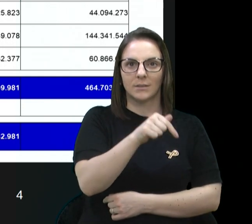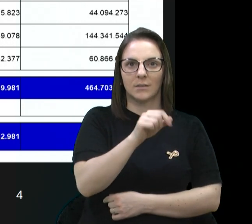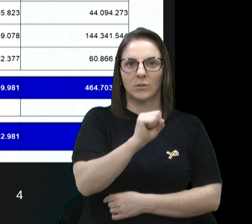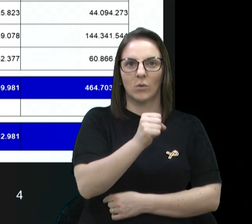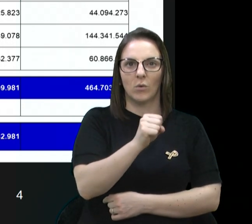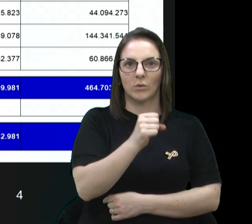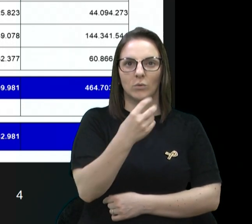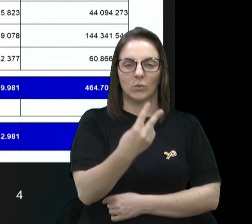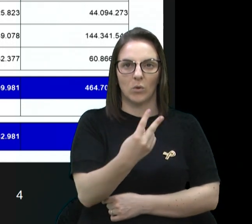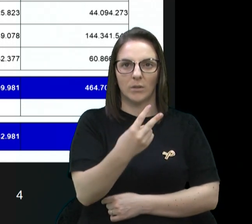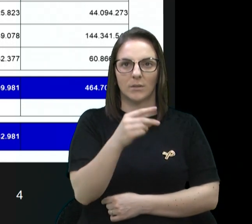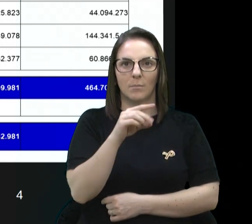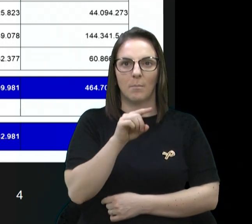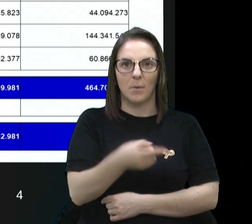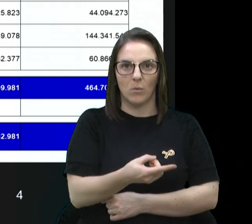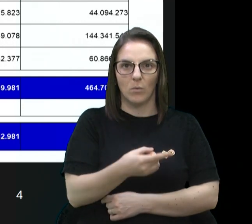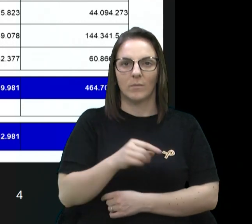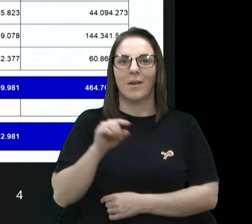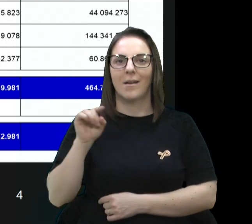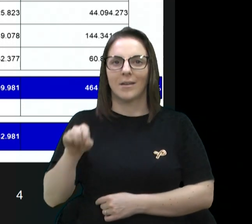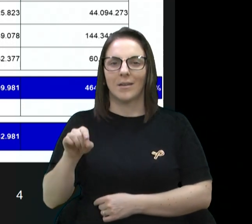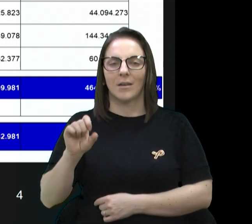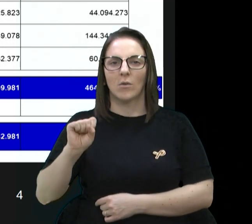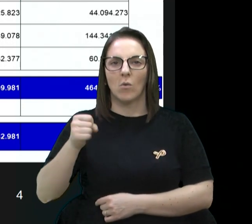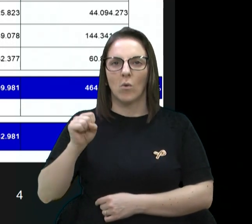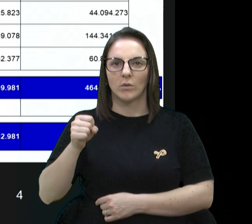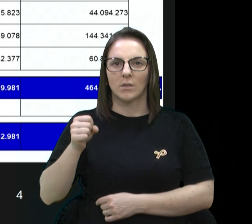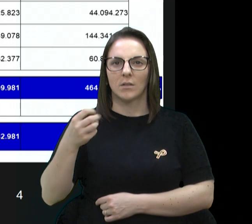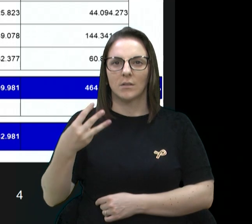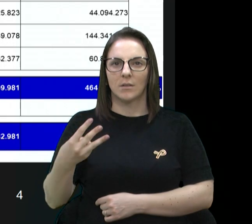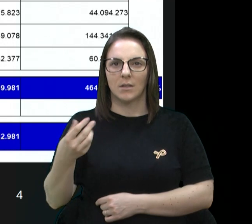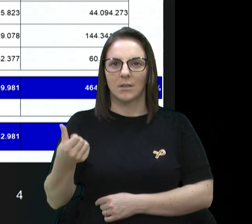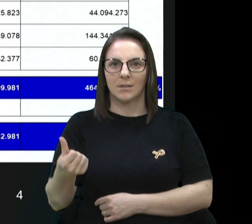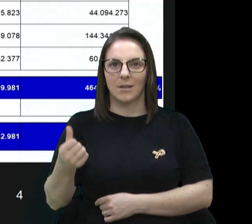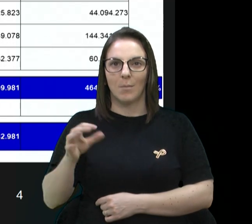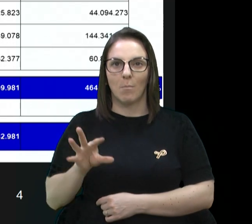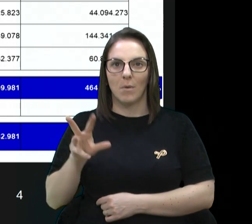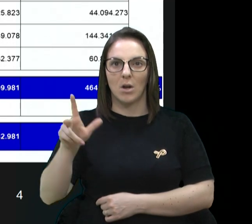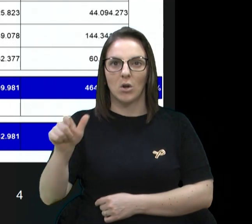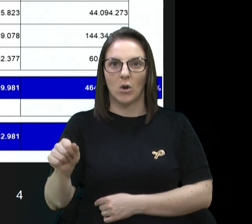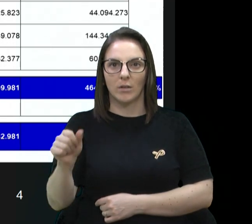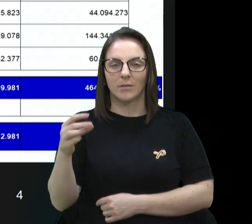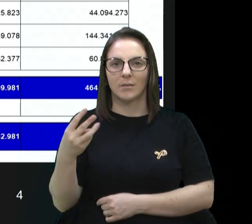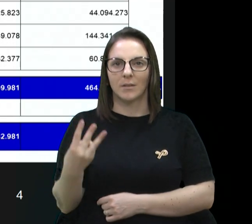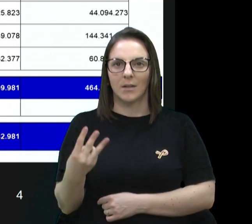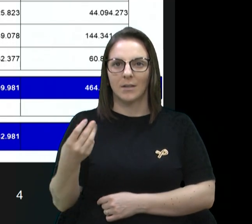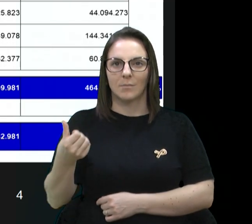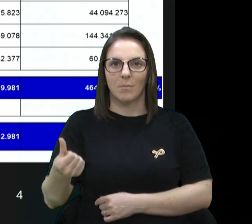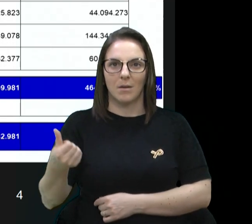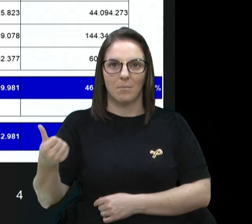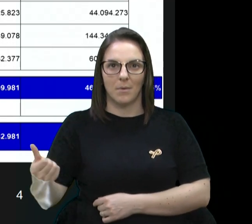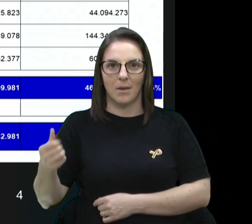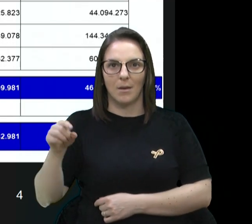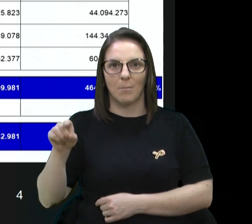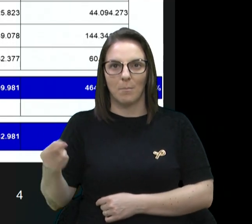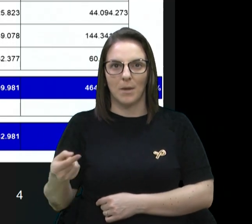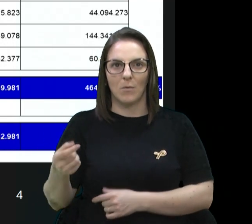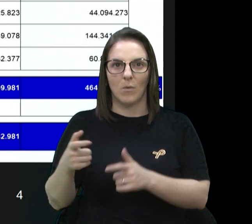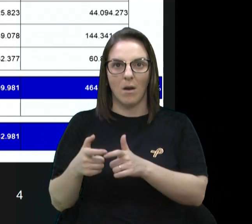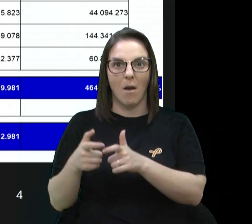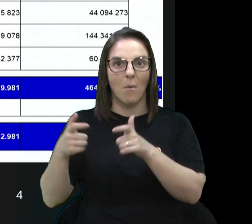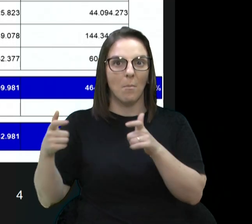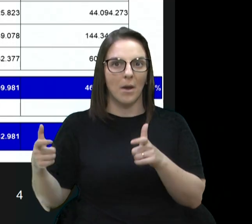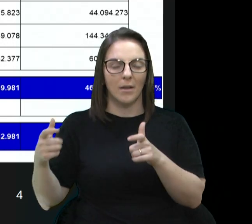2021, 836.366.000. Com crescimento de